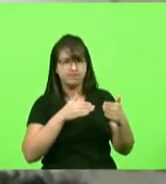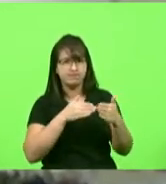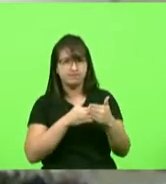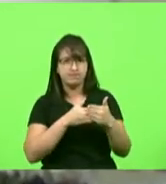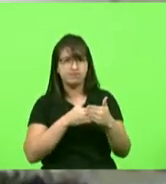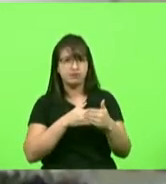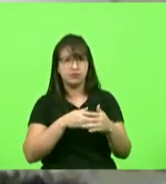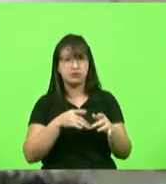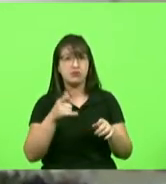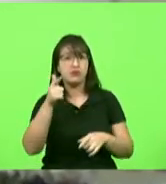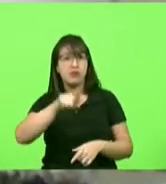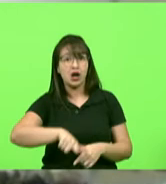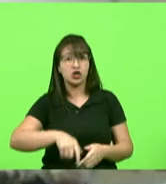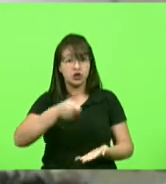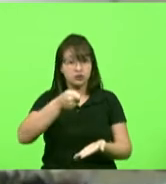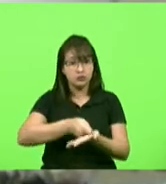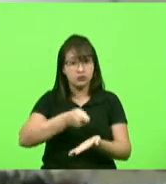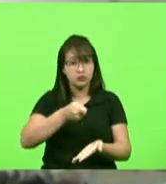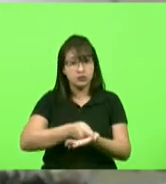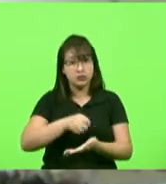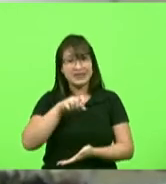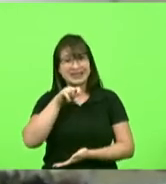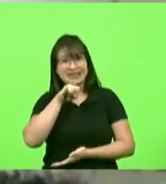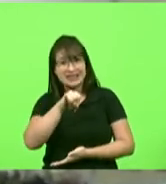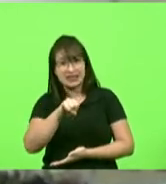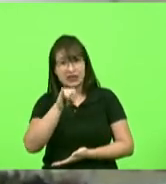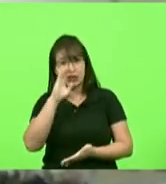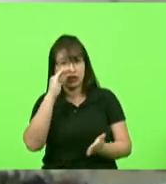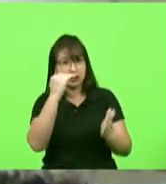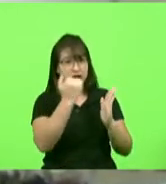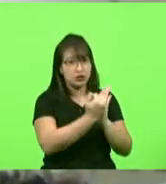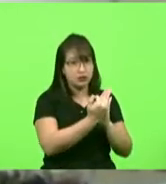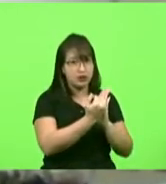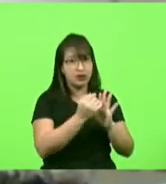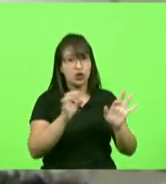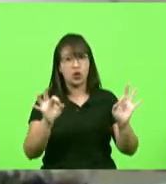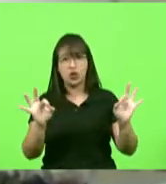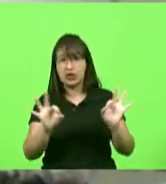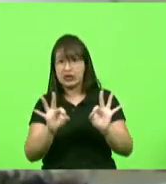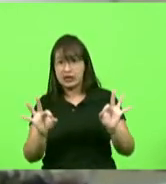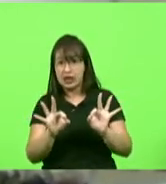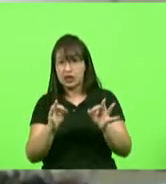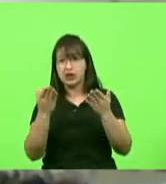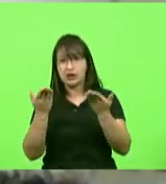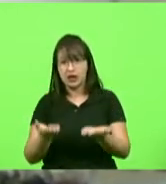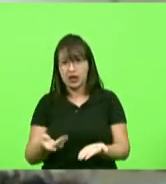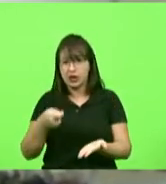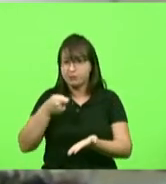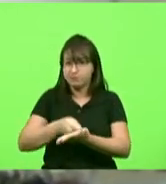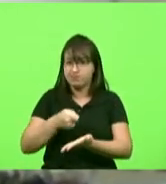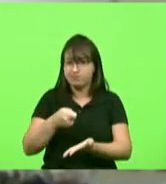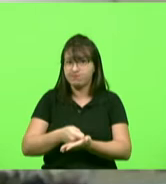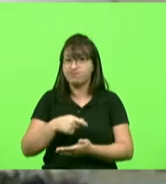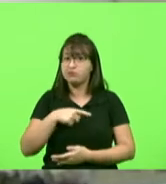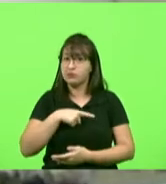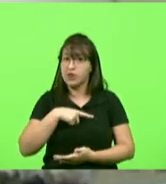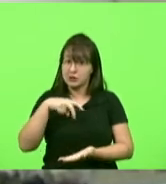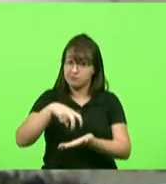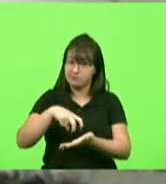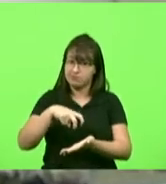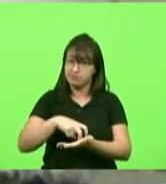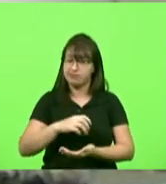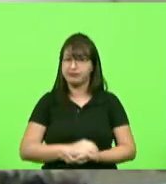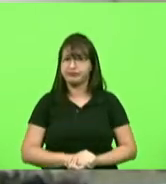punição para quem desrespeitasse as medidas restritivas não vai dar tempo aqui